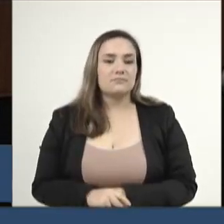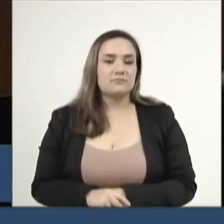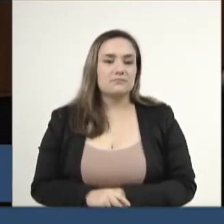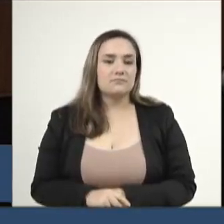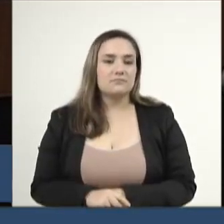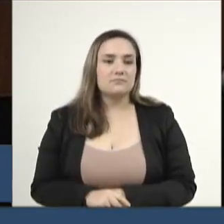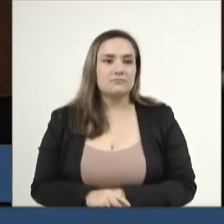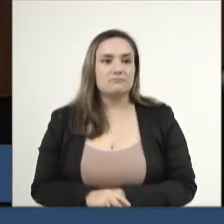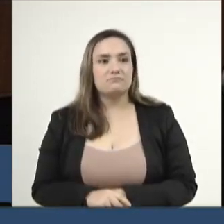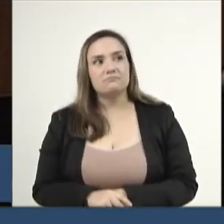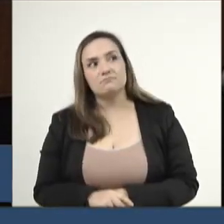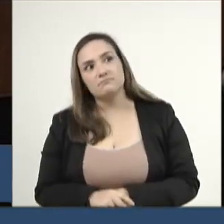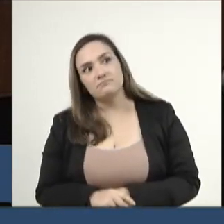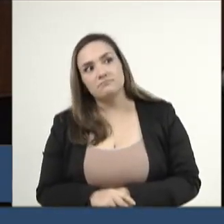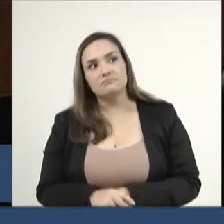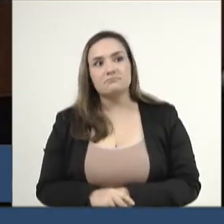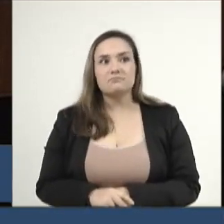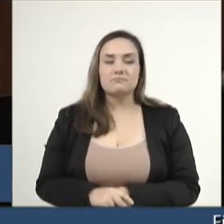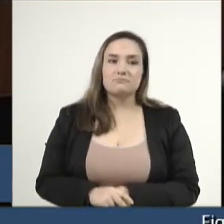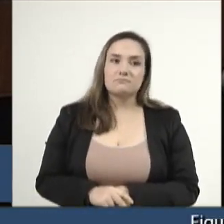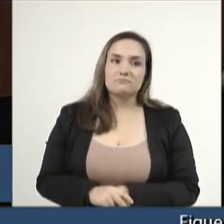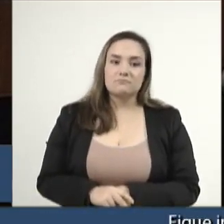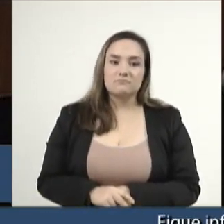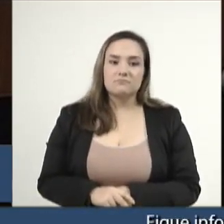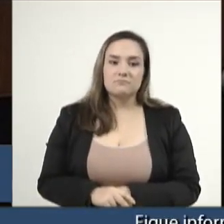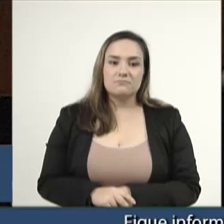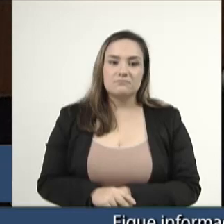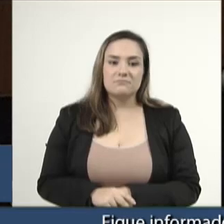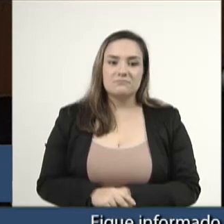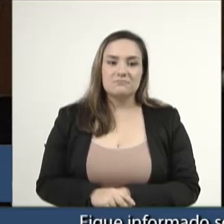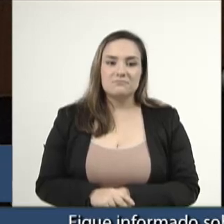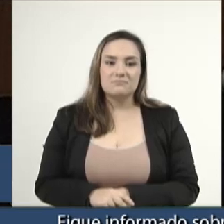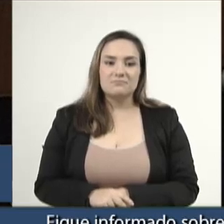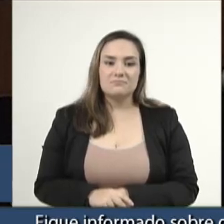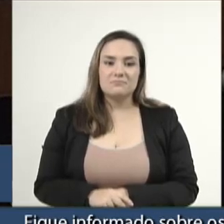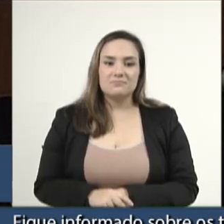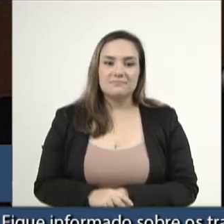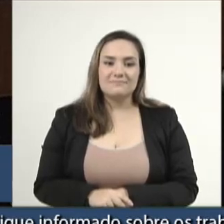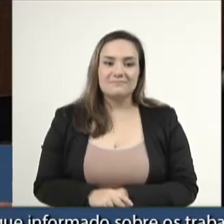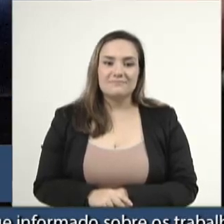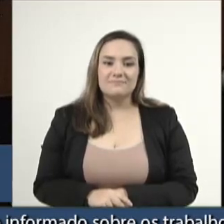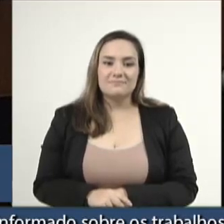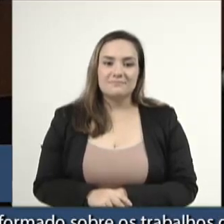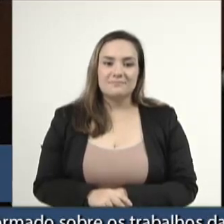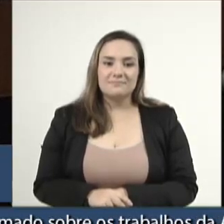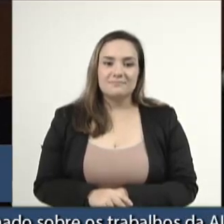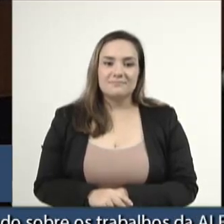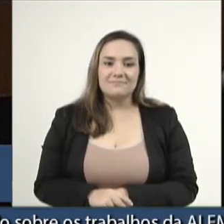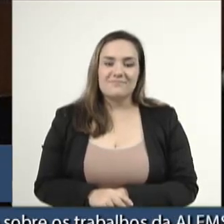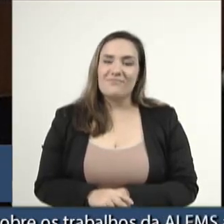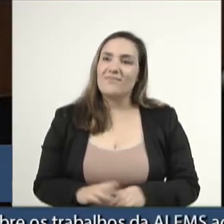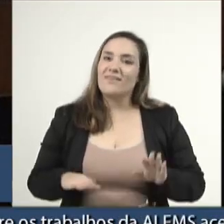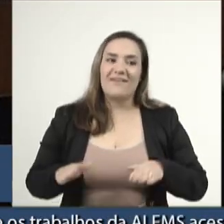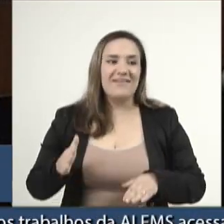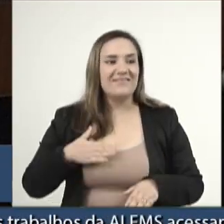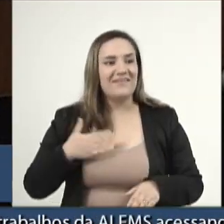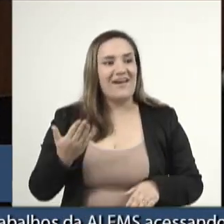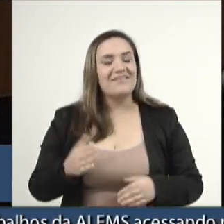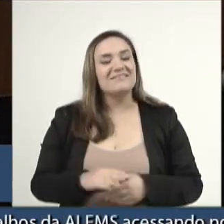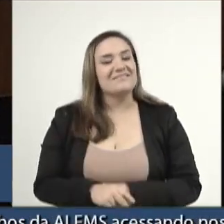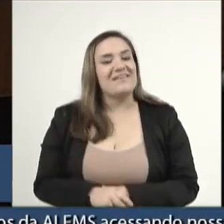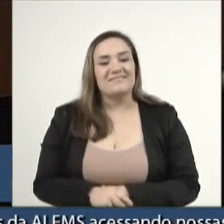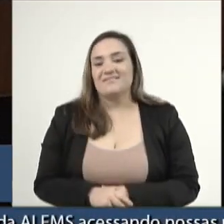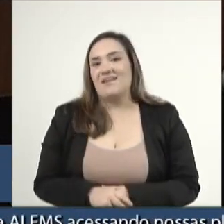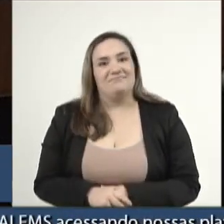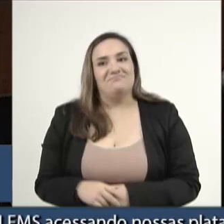eu vejo que... Eu... Eu cada dia eu me surpreendo mais... O senhor fica até sem